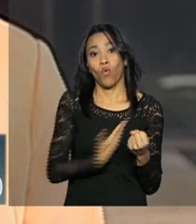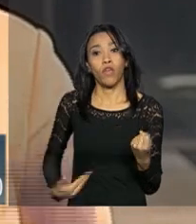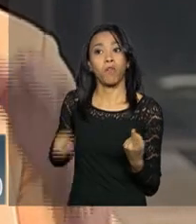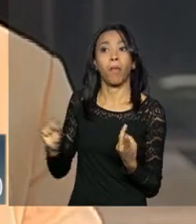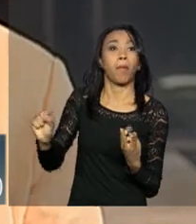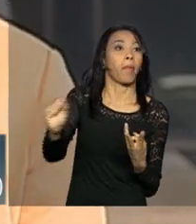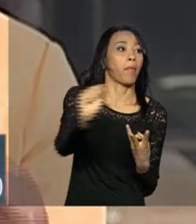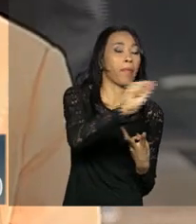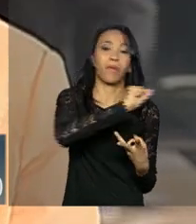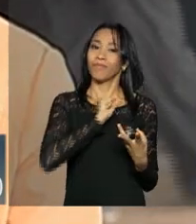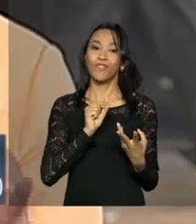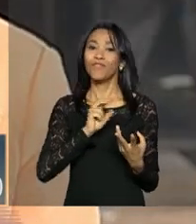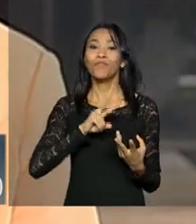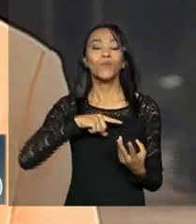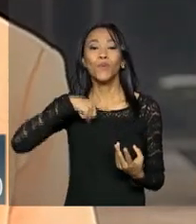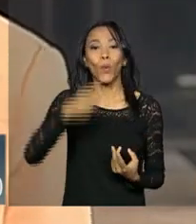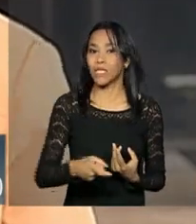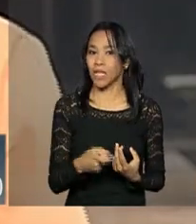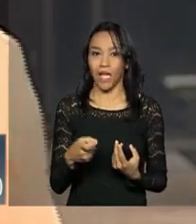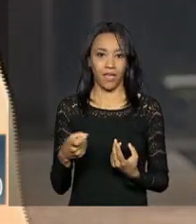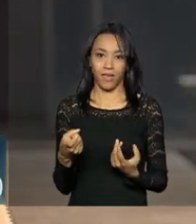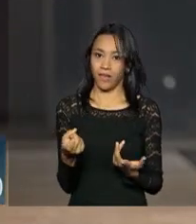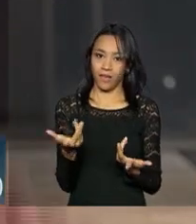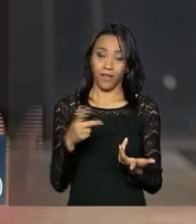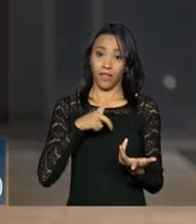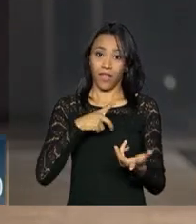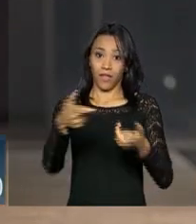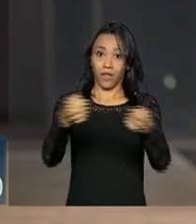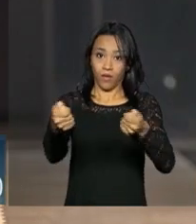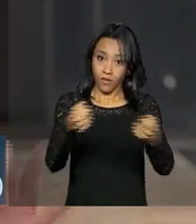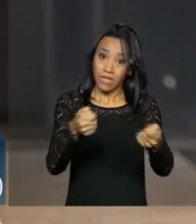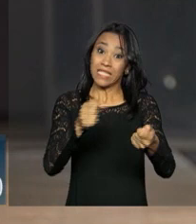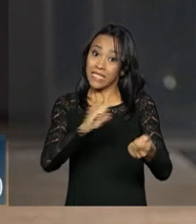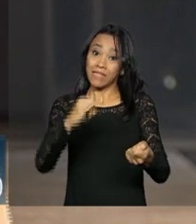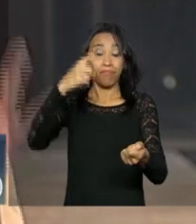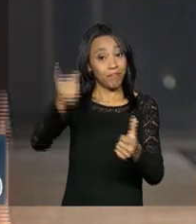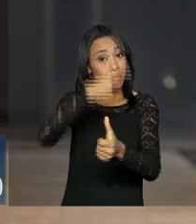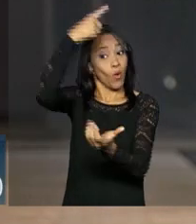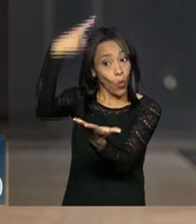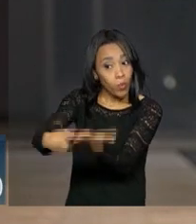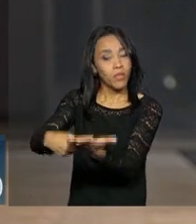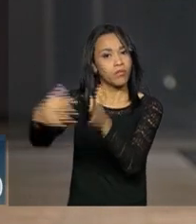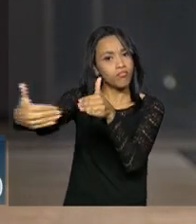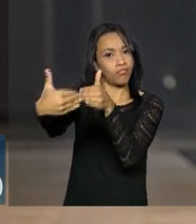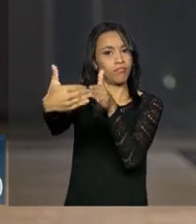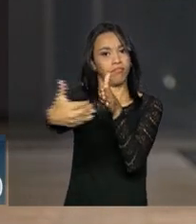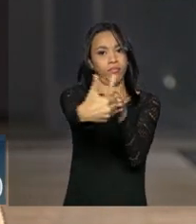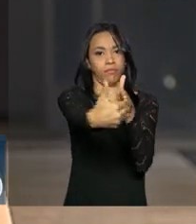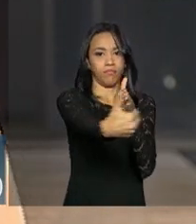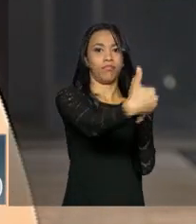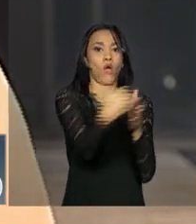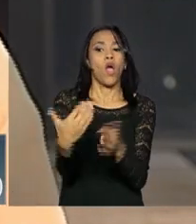conseguirá governar o Brasil se não tiver um pacto pelo diálogo, pela estabilidade política.